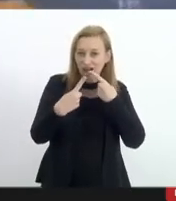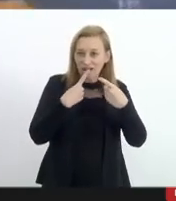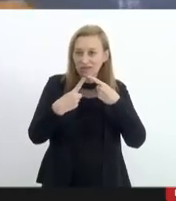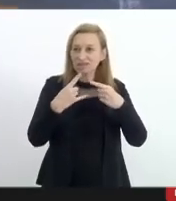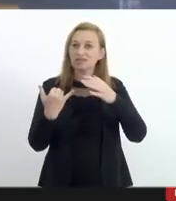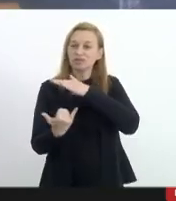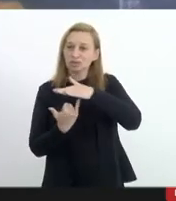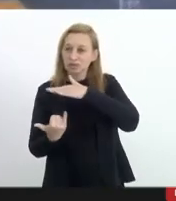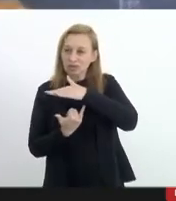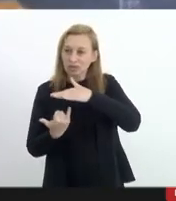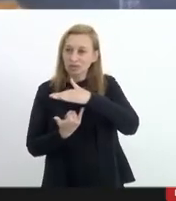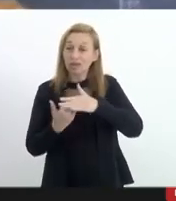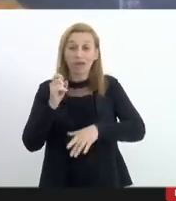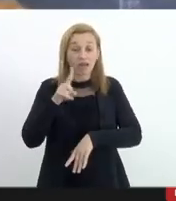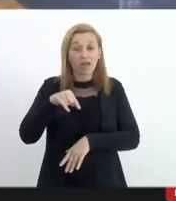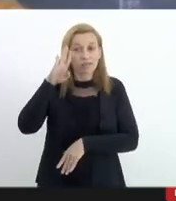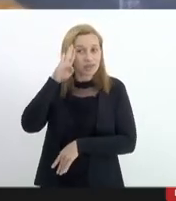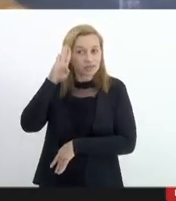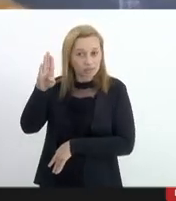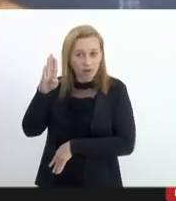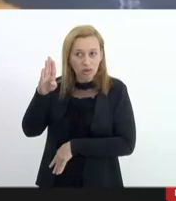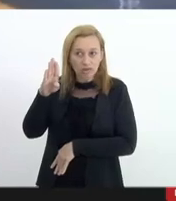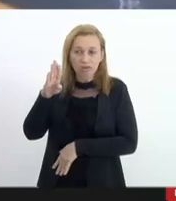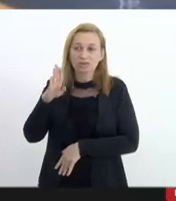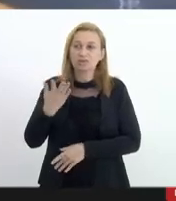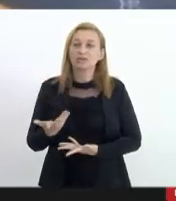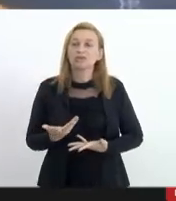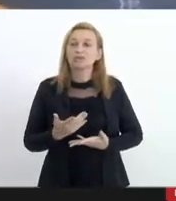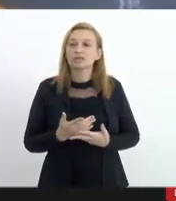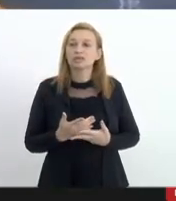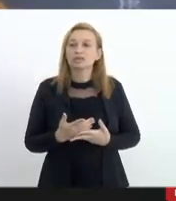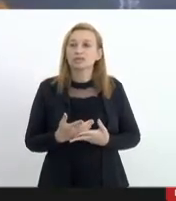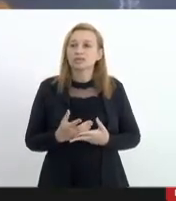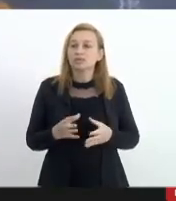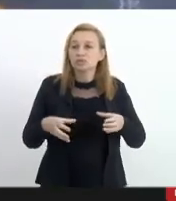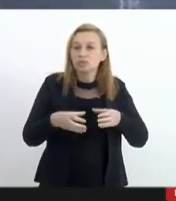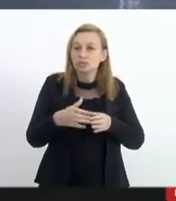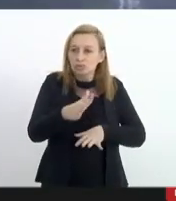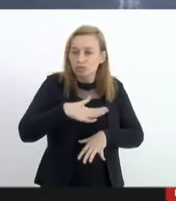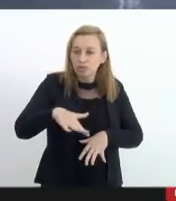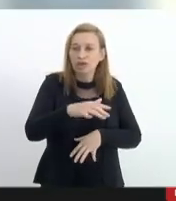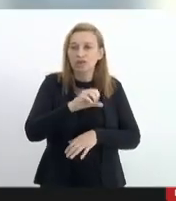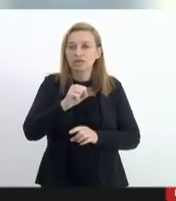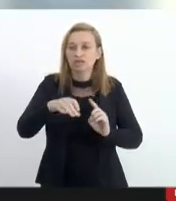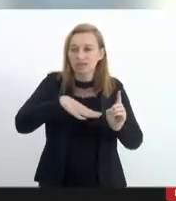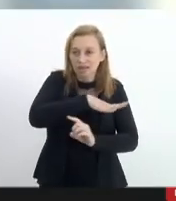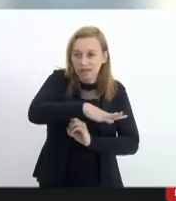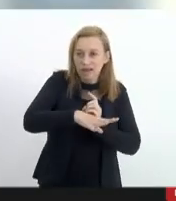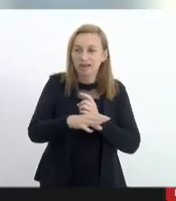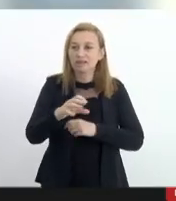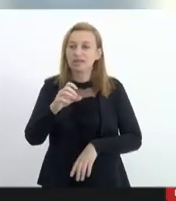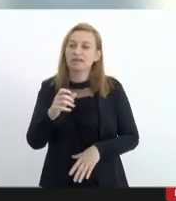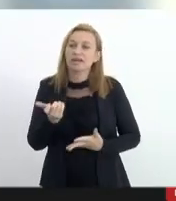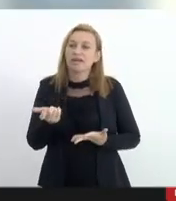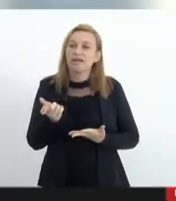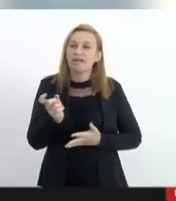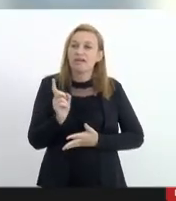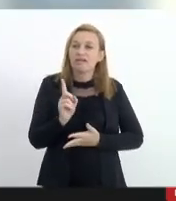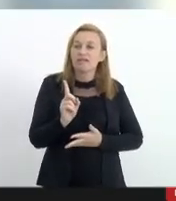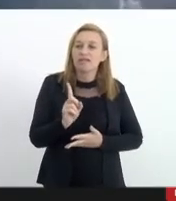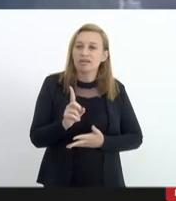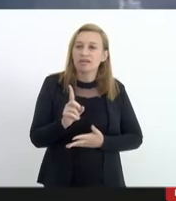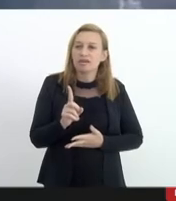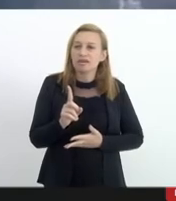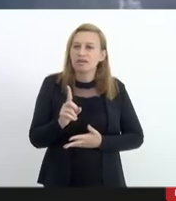instituições é fundamental a polarização ela está no campo da sociedade civil ela é devida e a